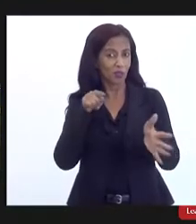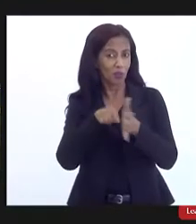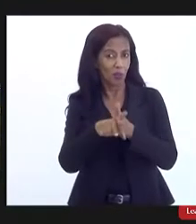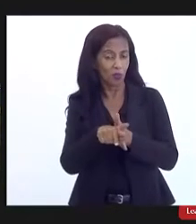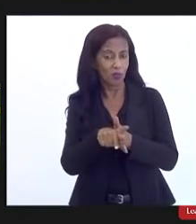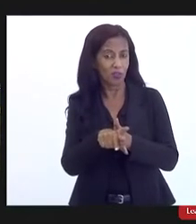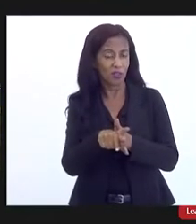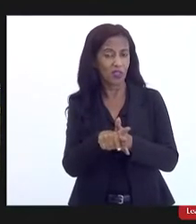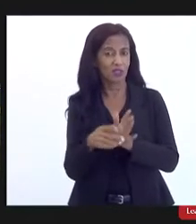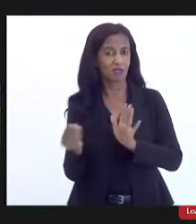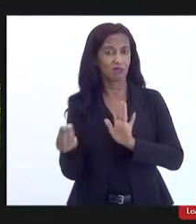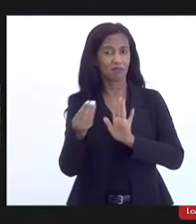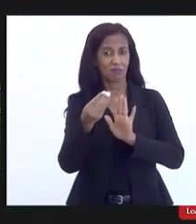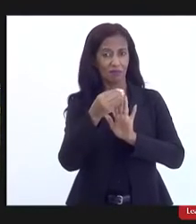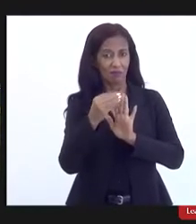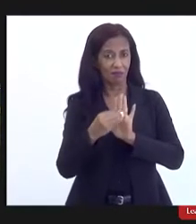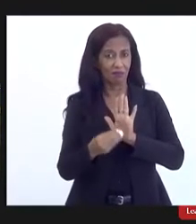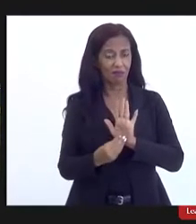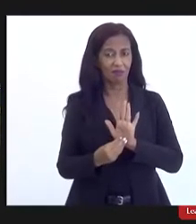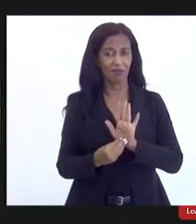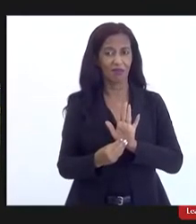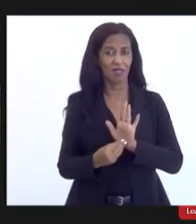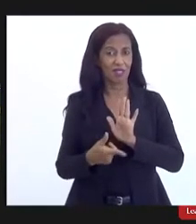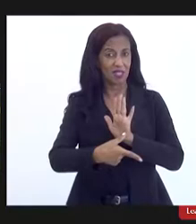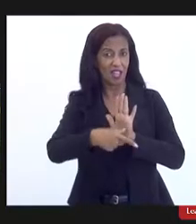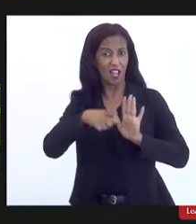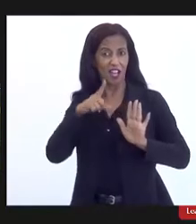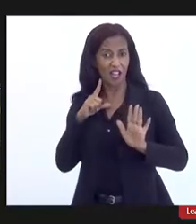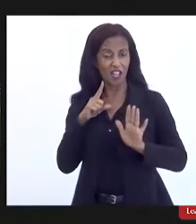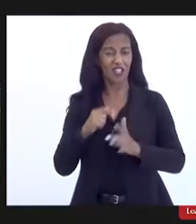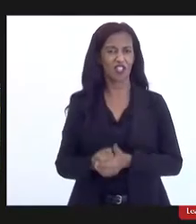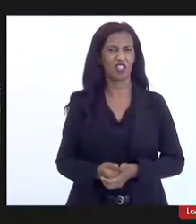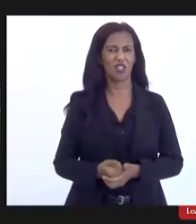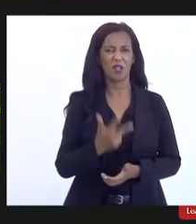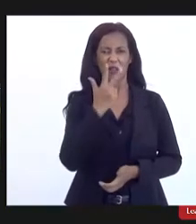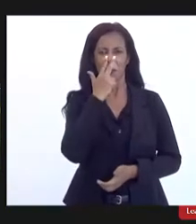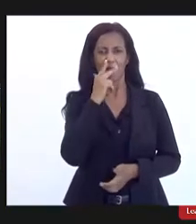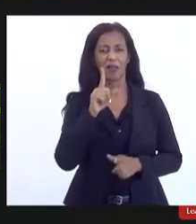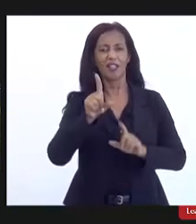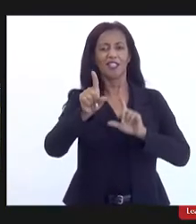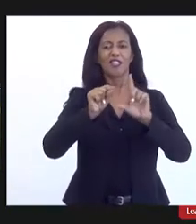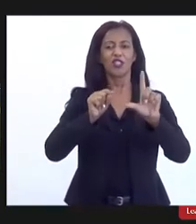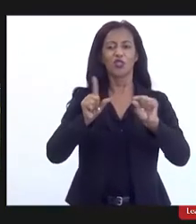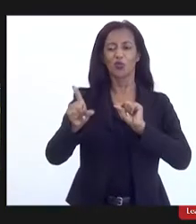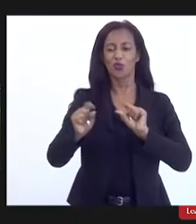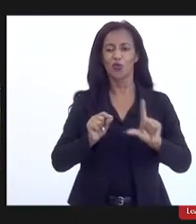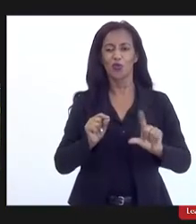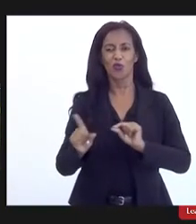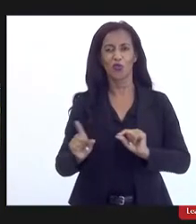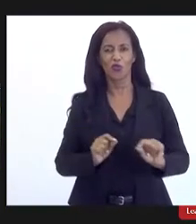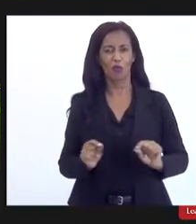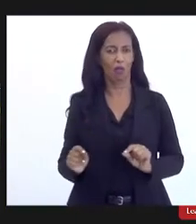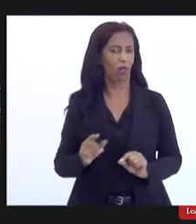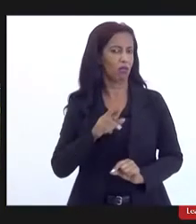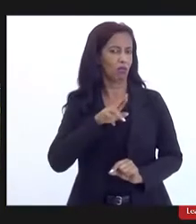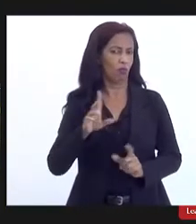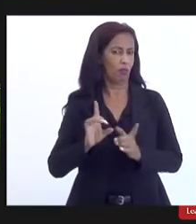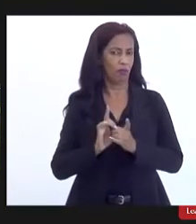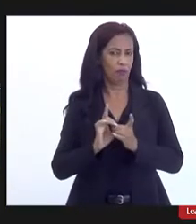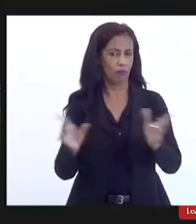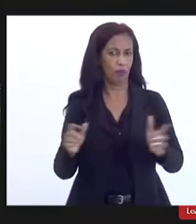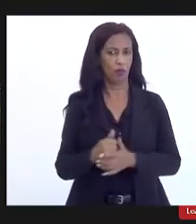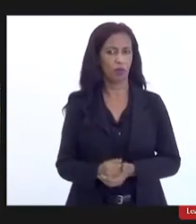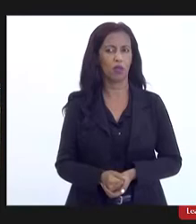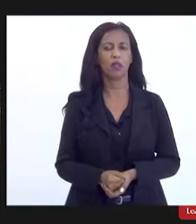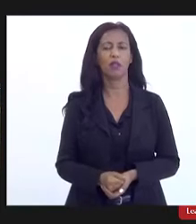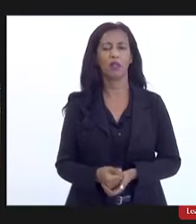ser colocadas bem antes e eles parecem que fazem uma seleção das perguntas ou seja não é democrático é uma